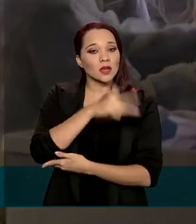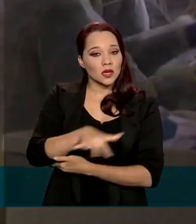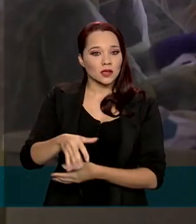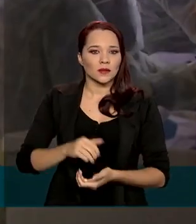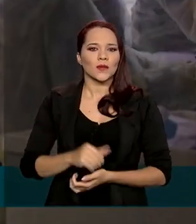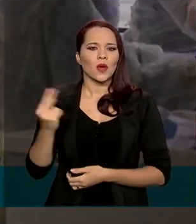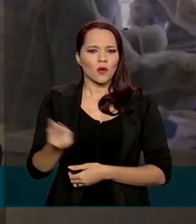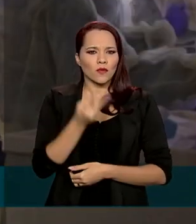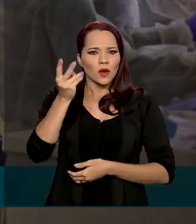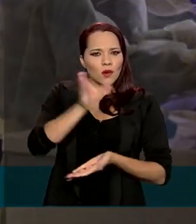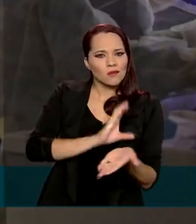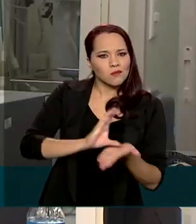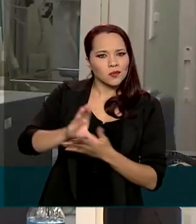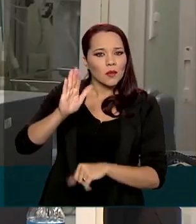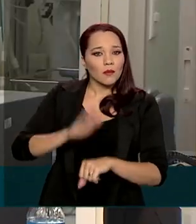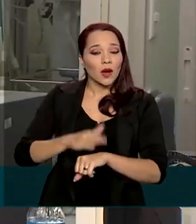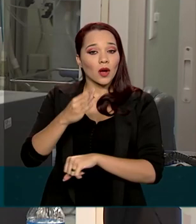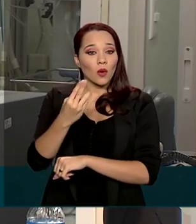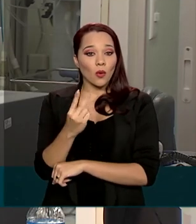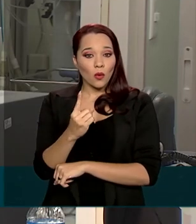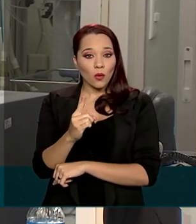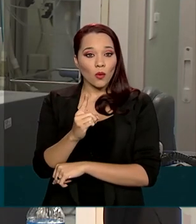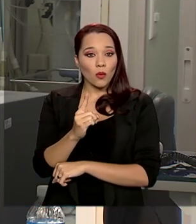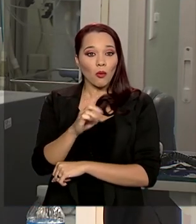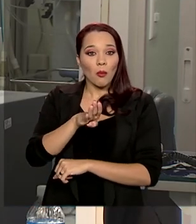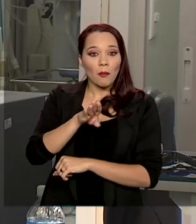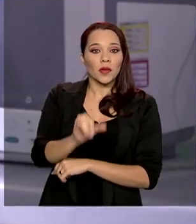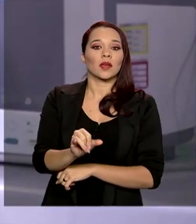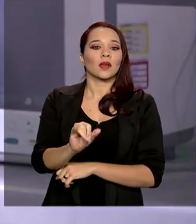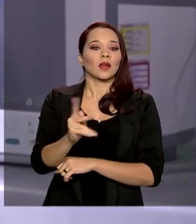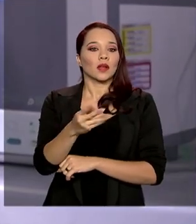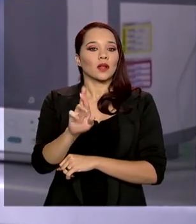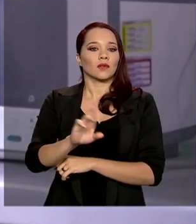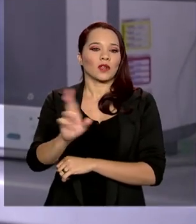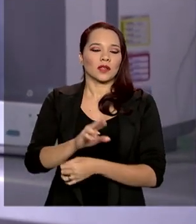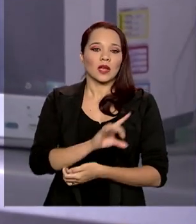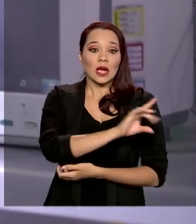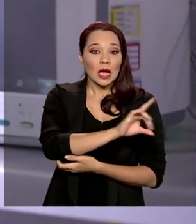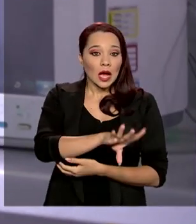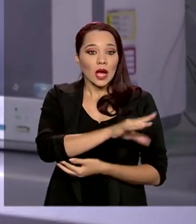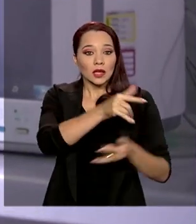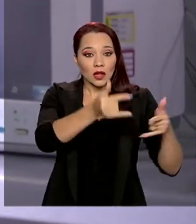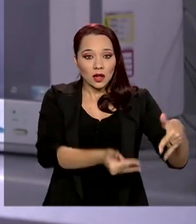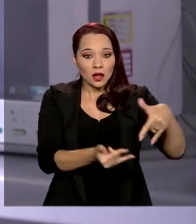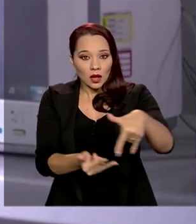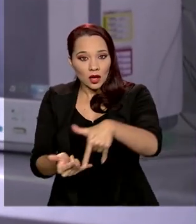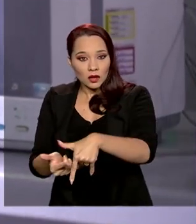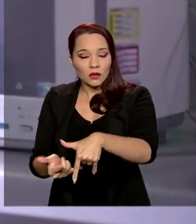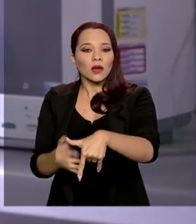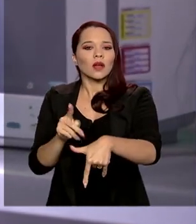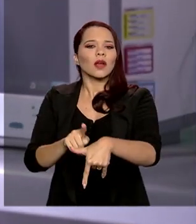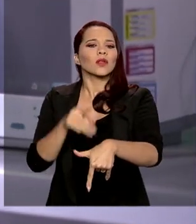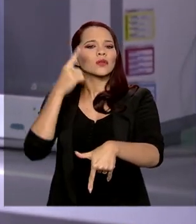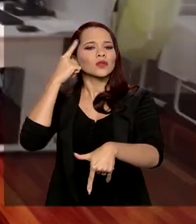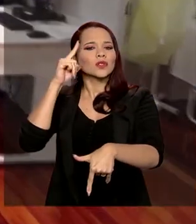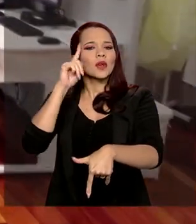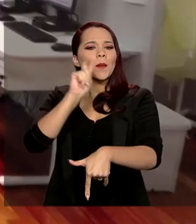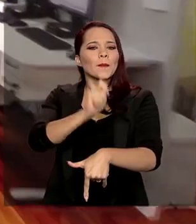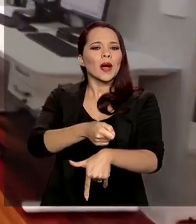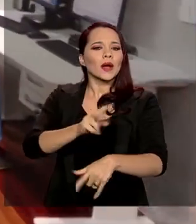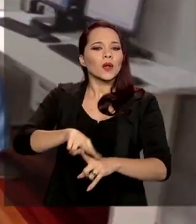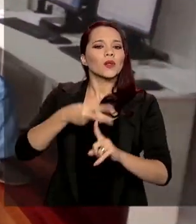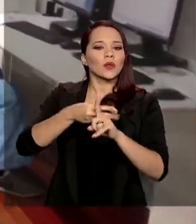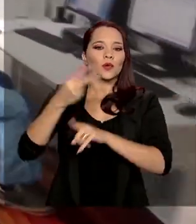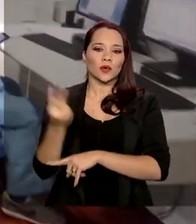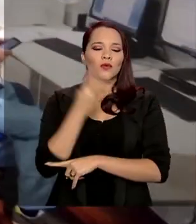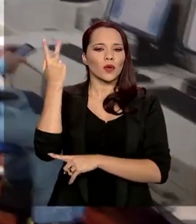O valor investido ultrapassa um bilhão e meio de reais. Cada leito para tratamento do coronavírus custa diariamente o dobro